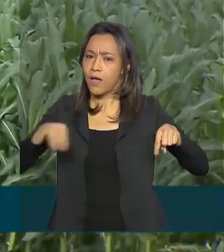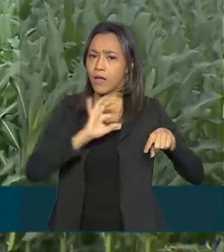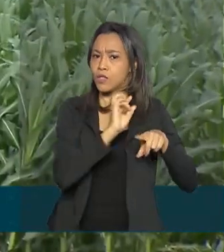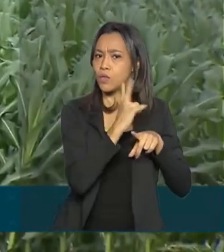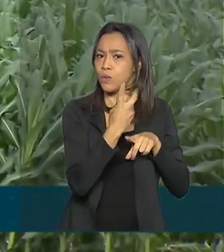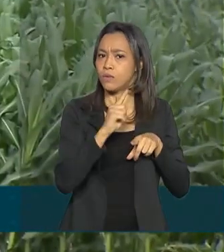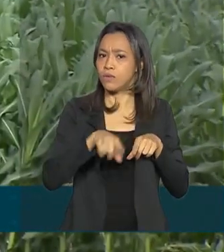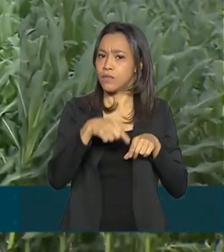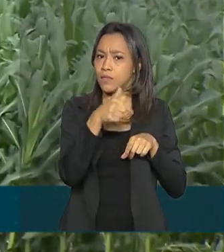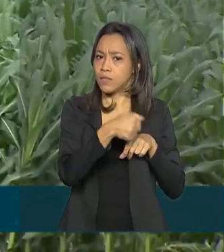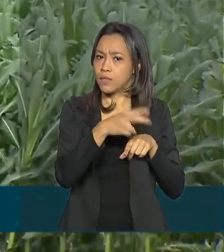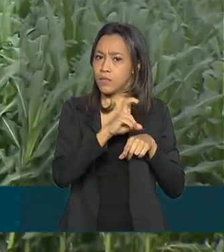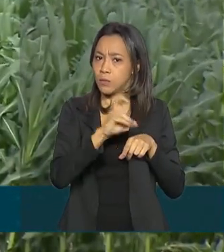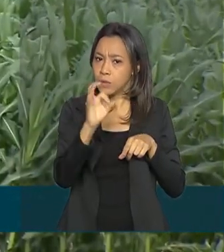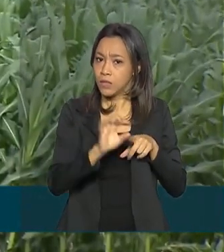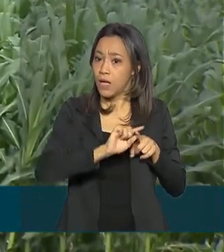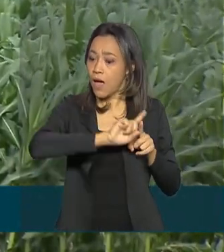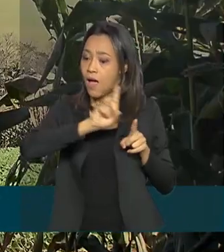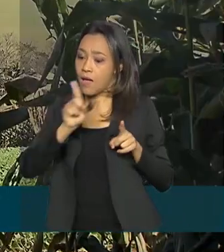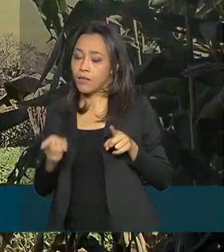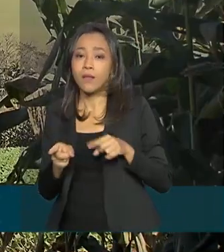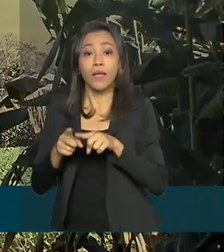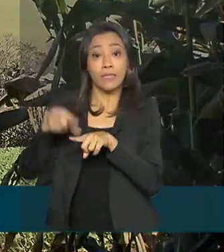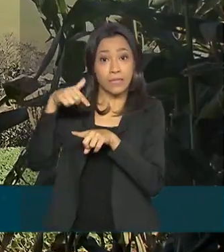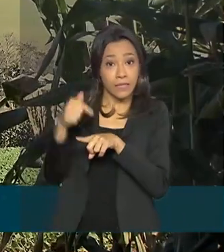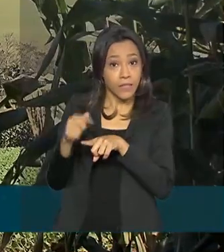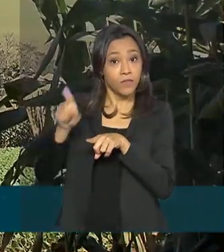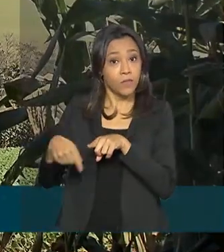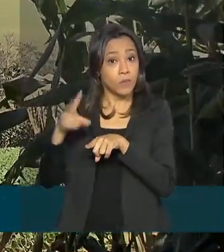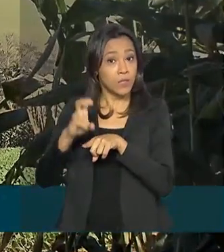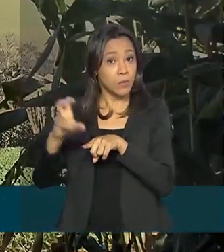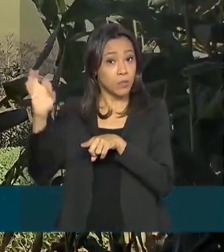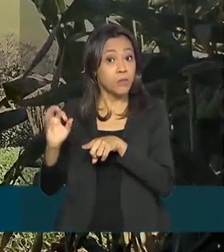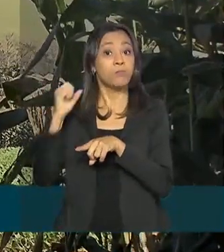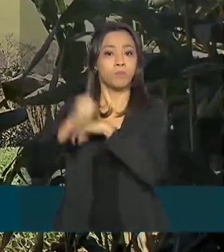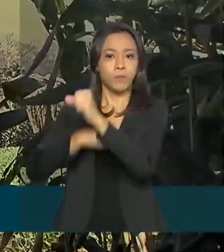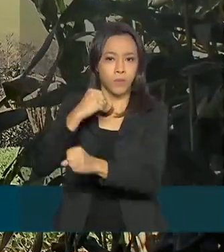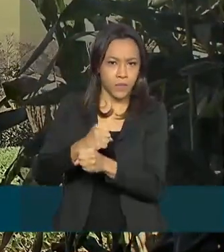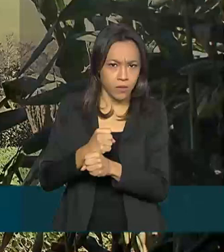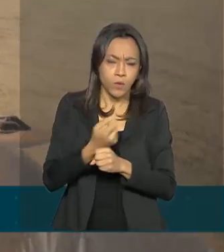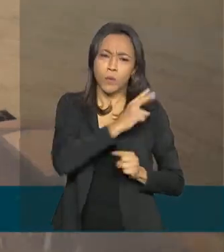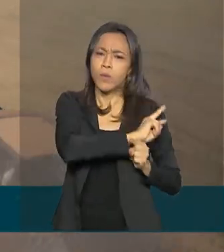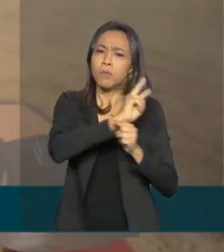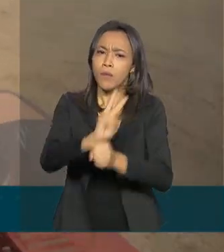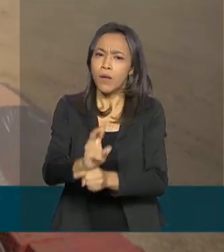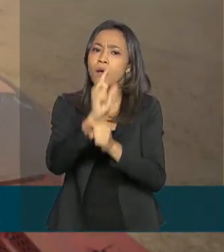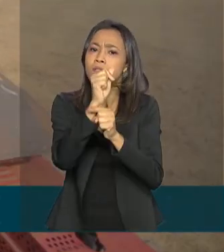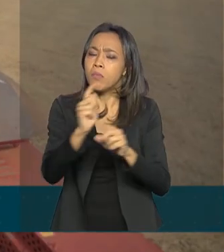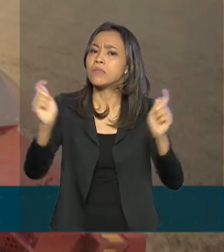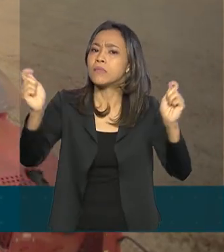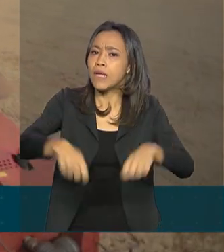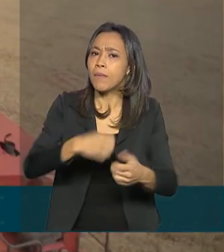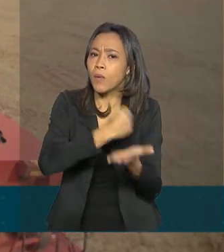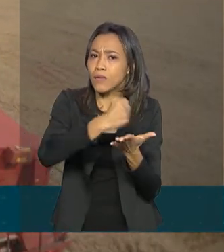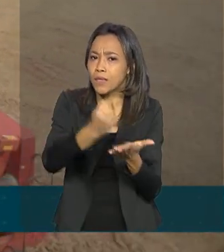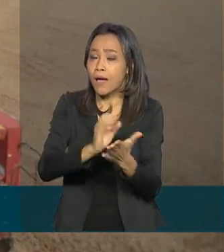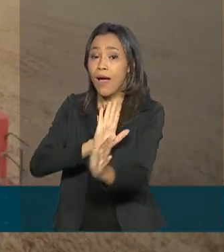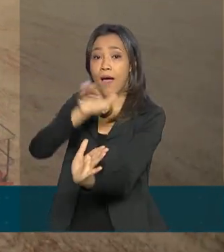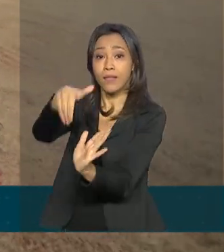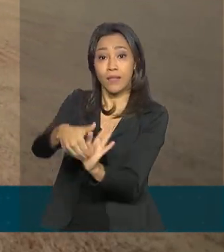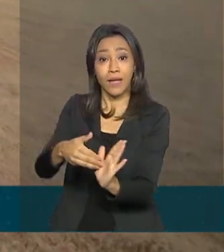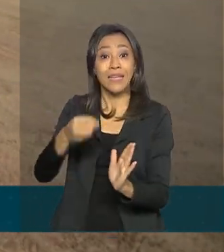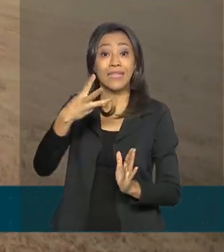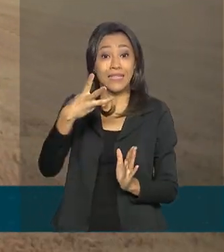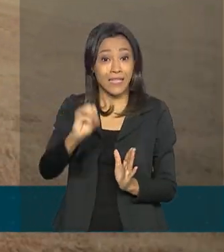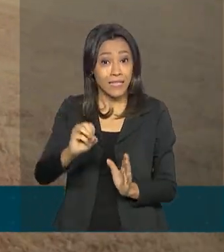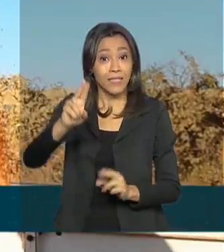,75% a 7,5% ao ano. Os financiamentos podem ser contratados até 30 de junho do ano que